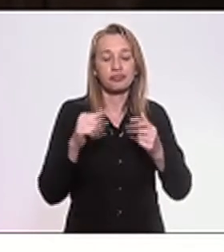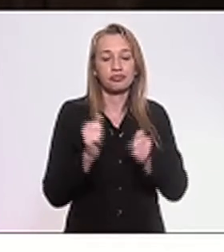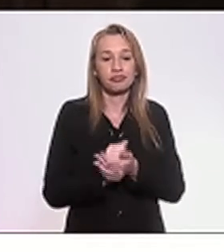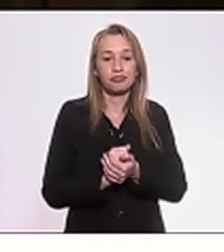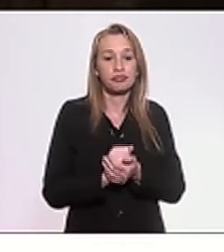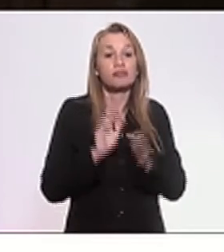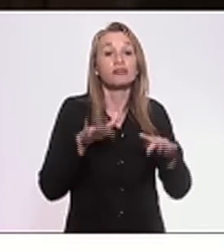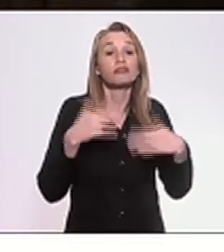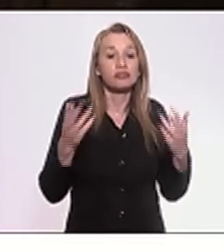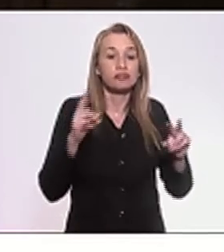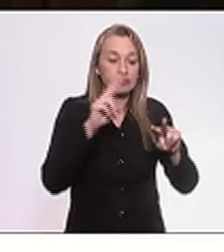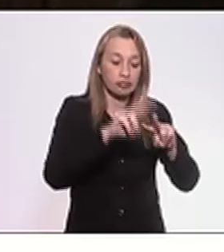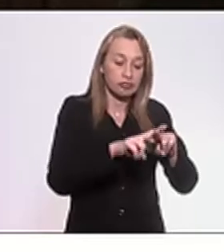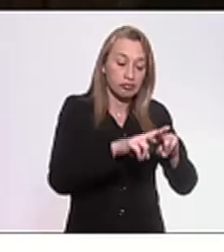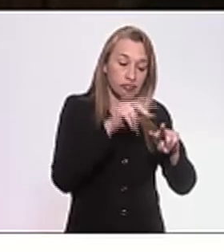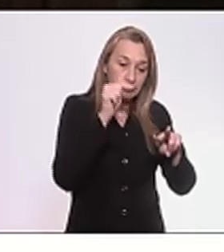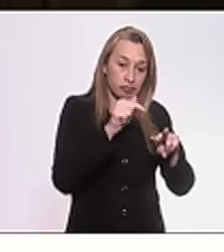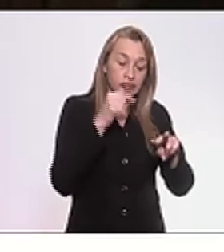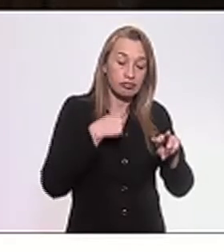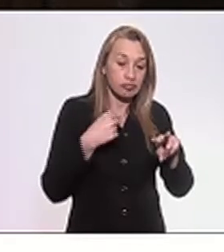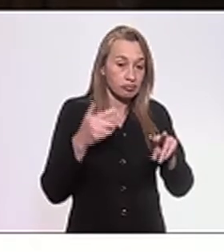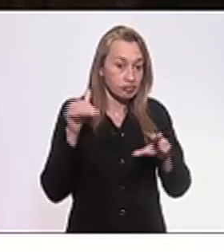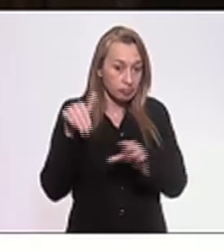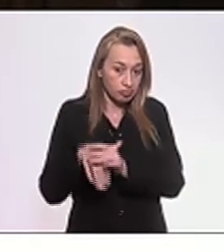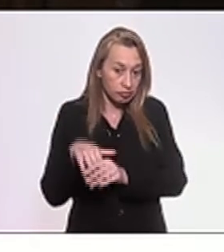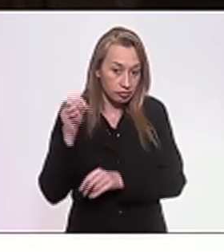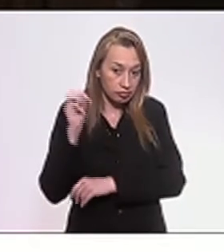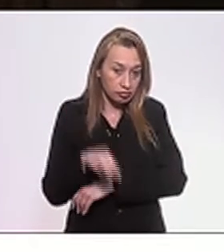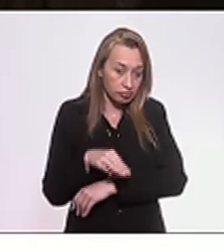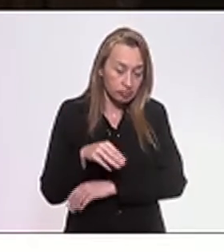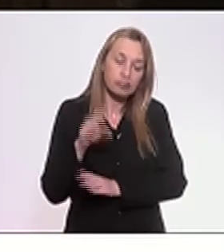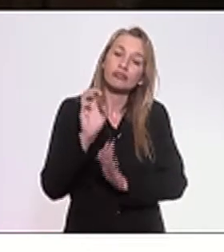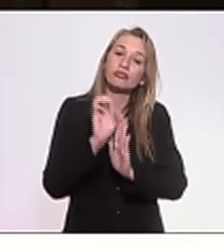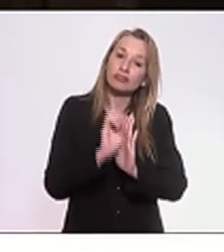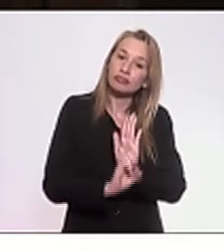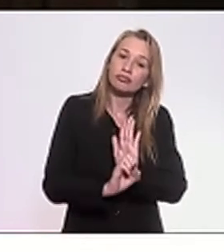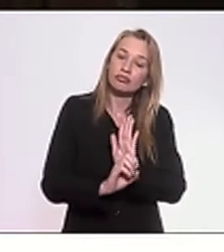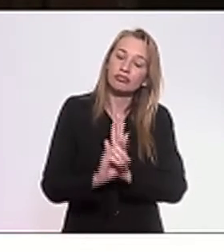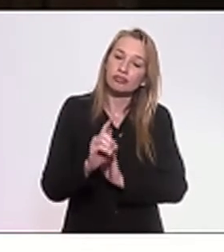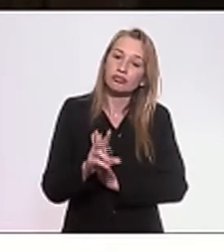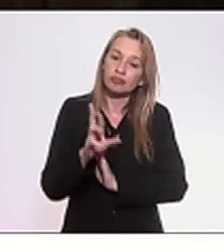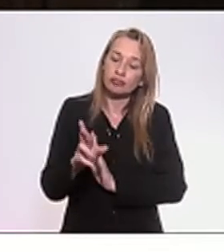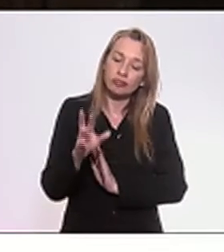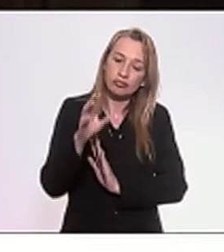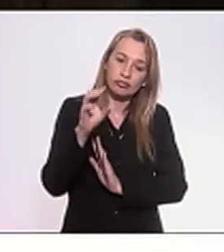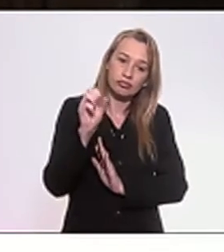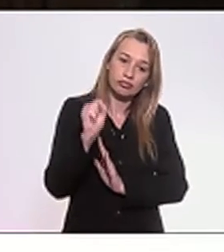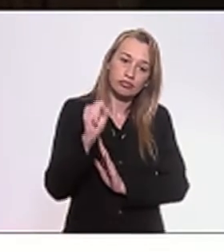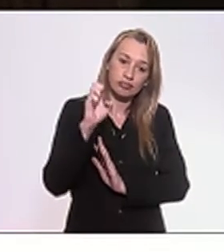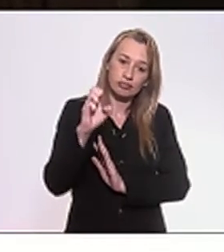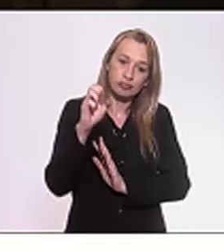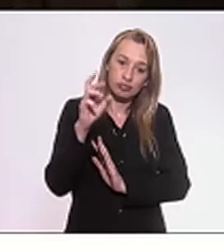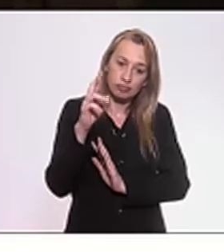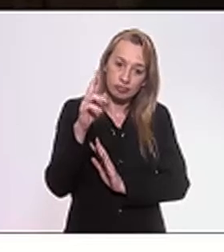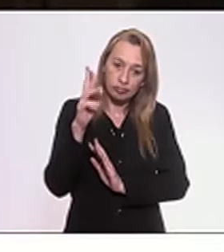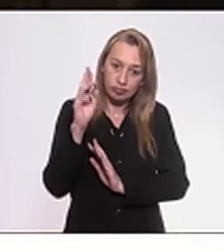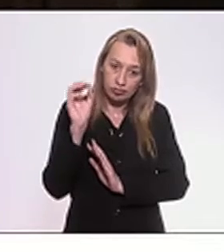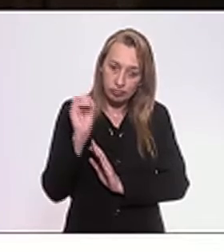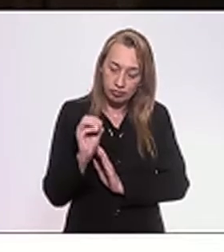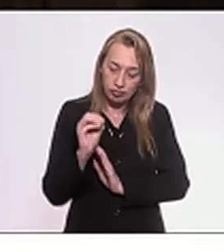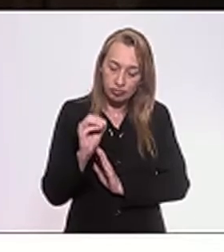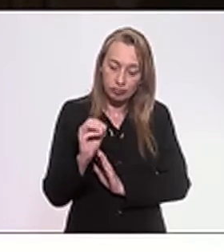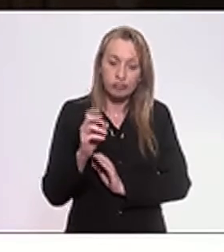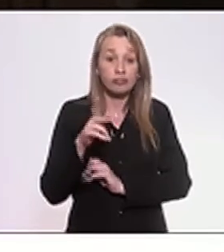acatei e votei favorável a emenda do doutor Serginho e a que disse que